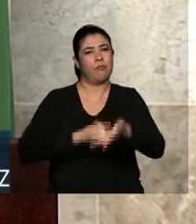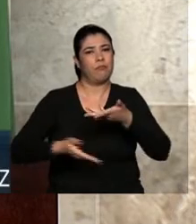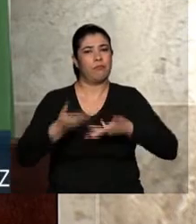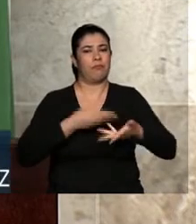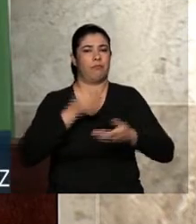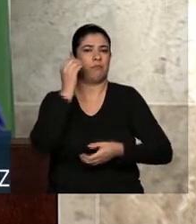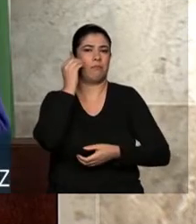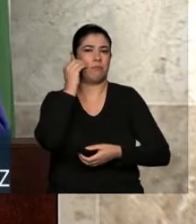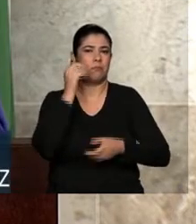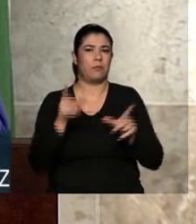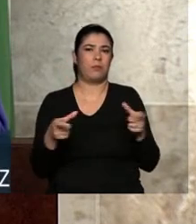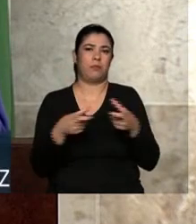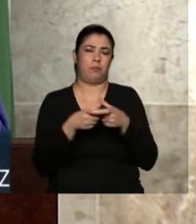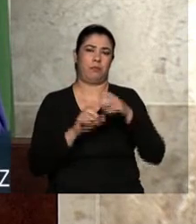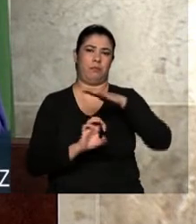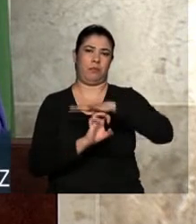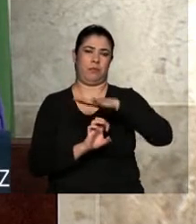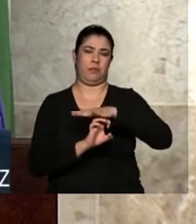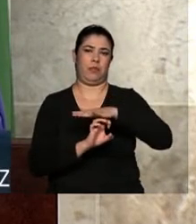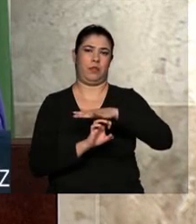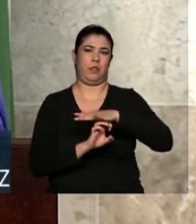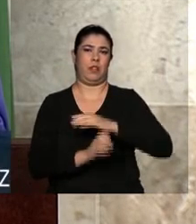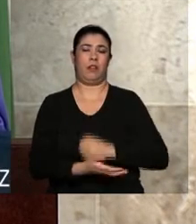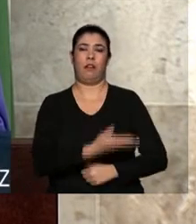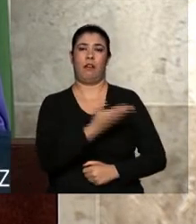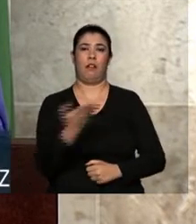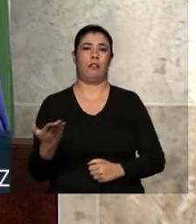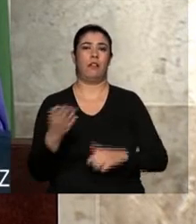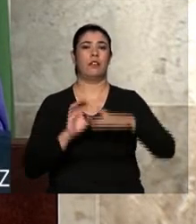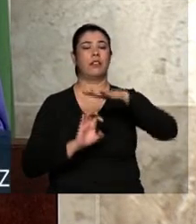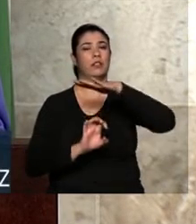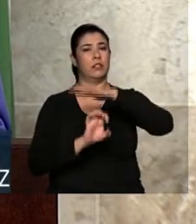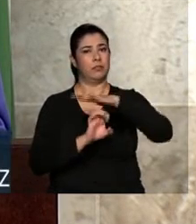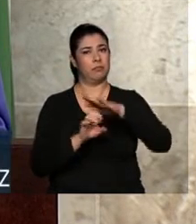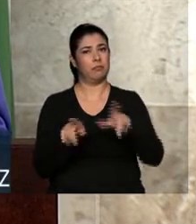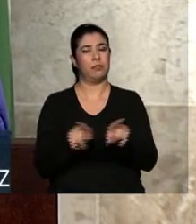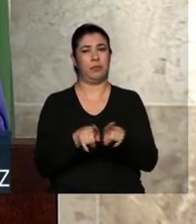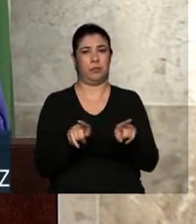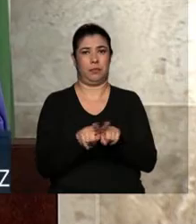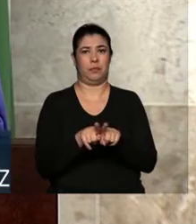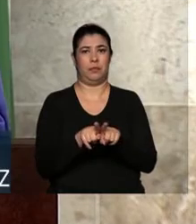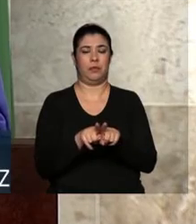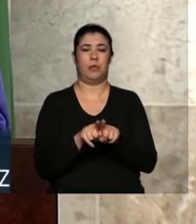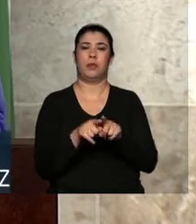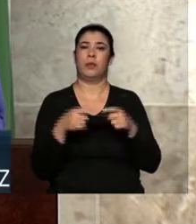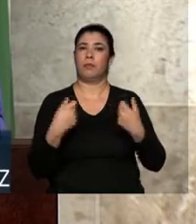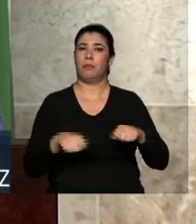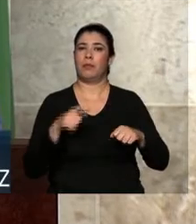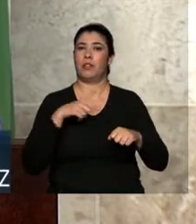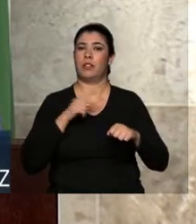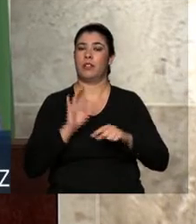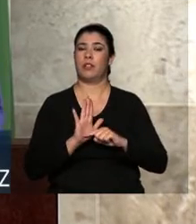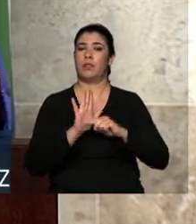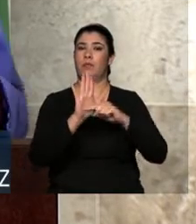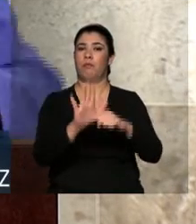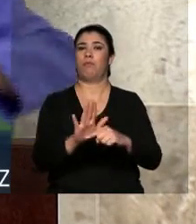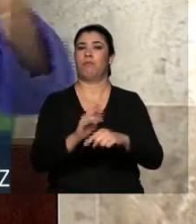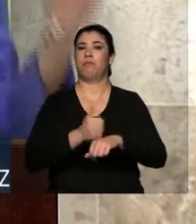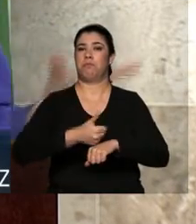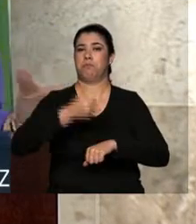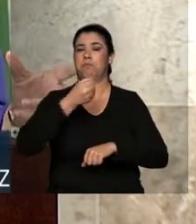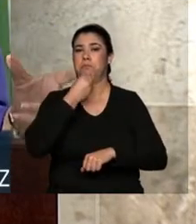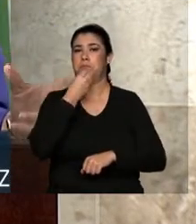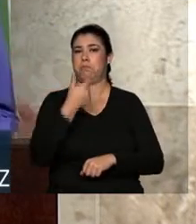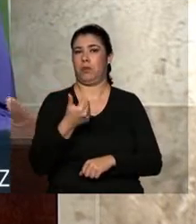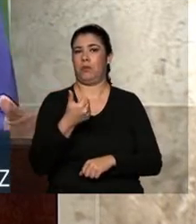como eu disse, as empresas também vão ter um benefício. Eu acho